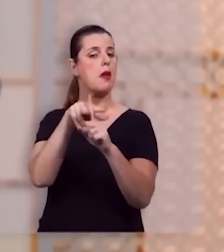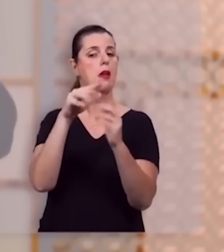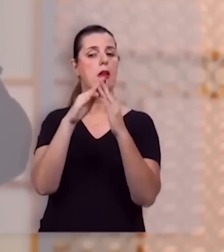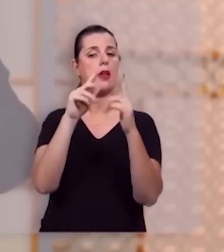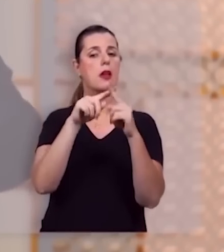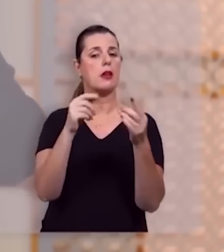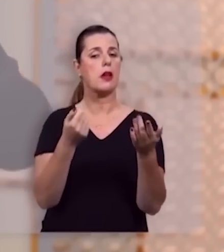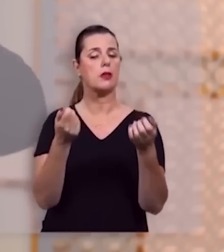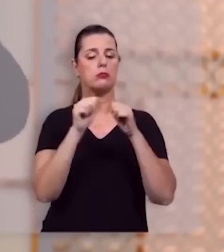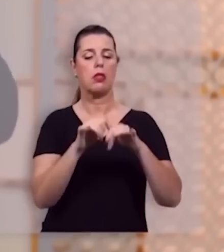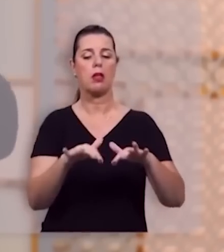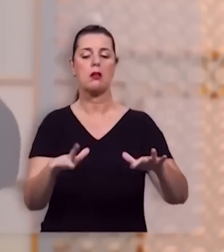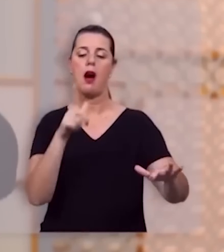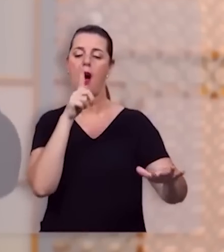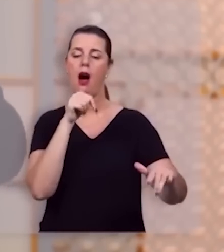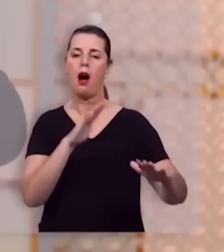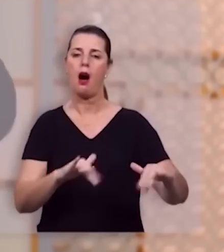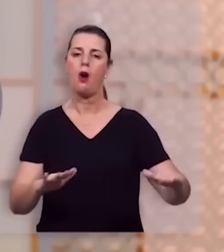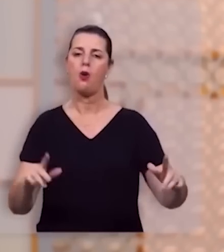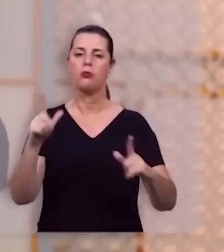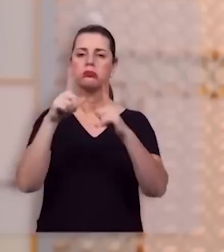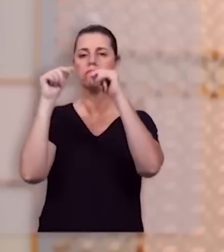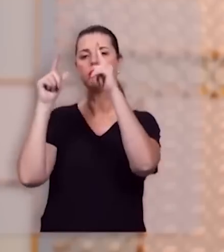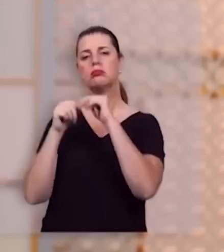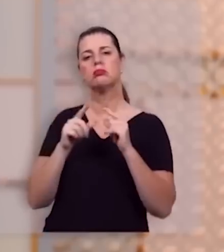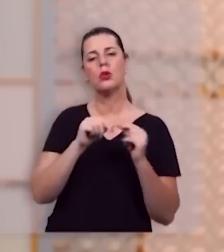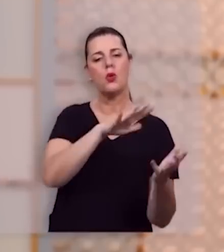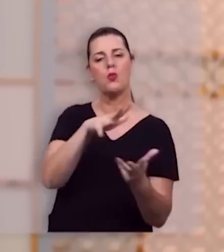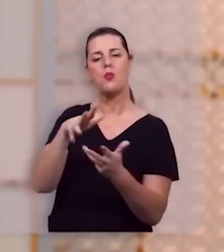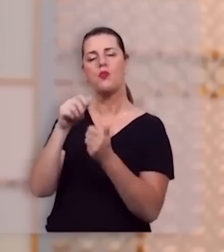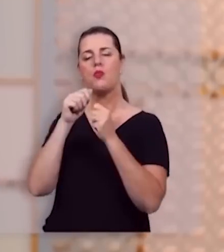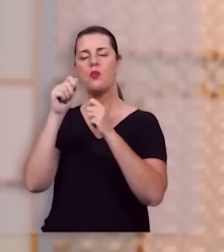caindo nos rios, nos mares, na terra, nos astros, nos homens.